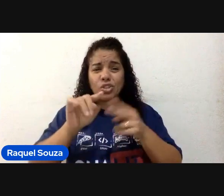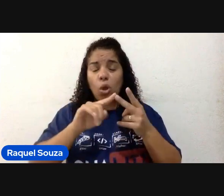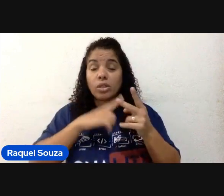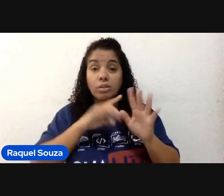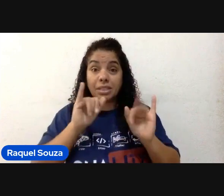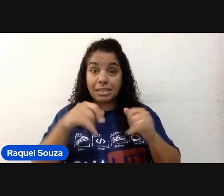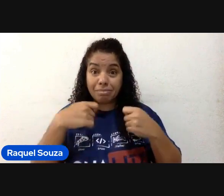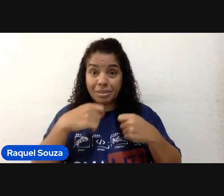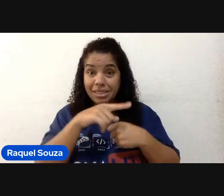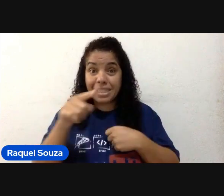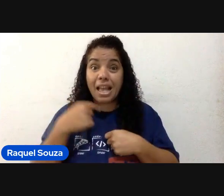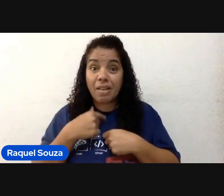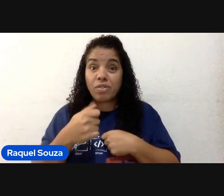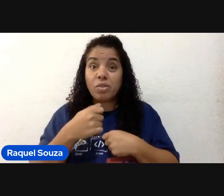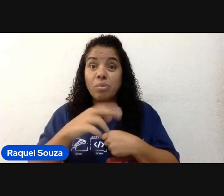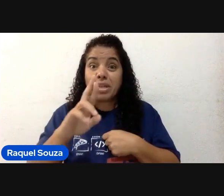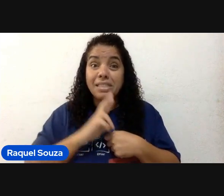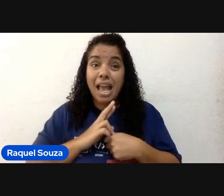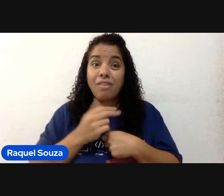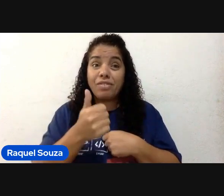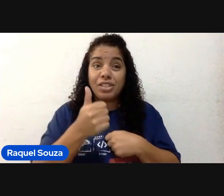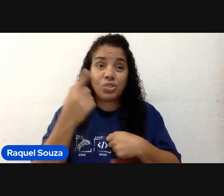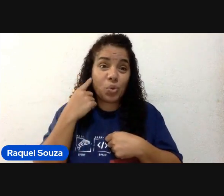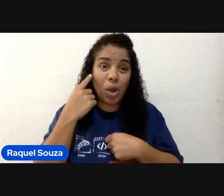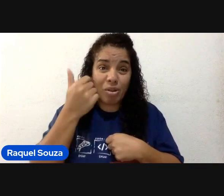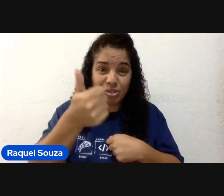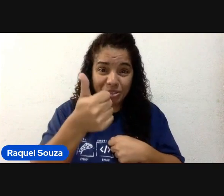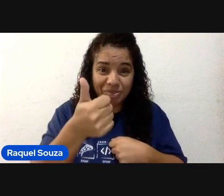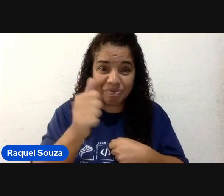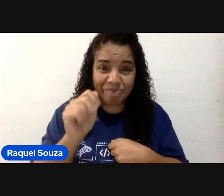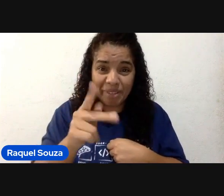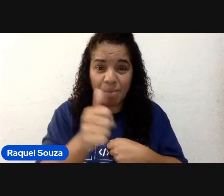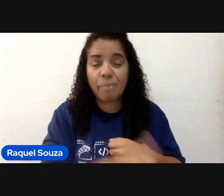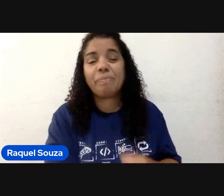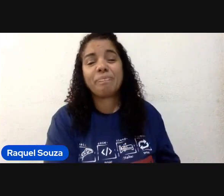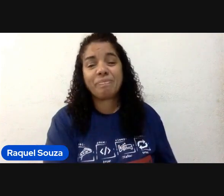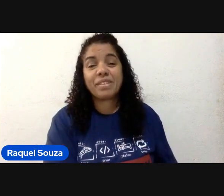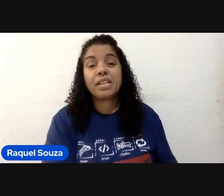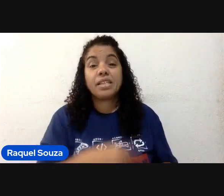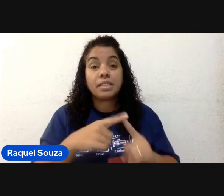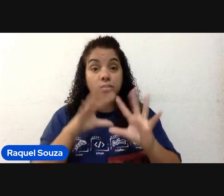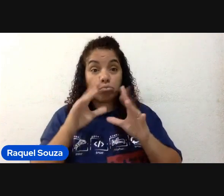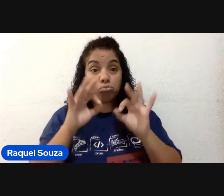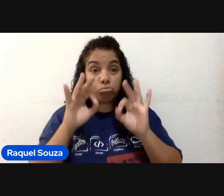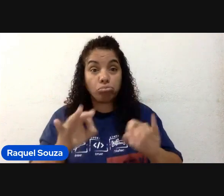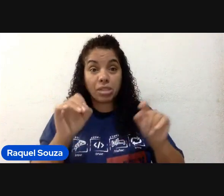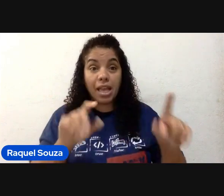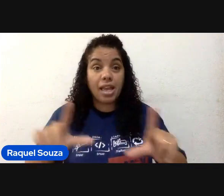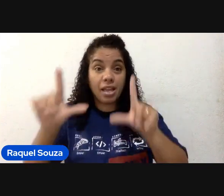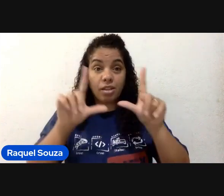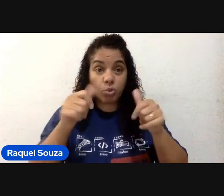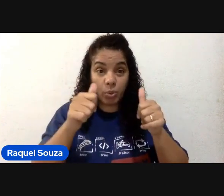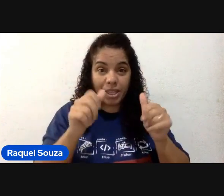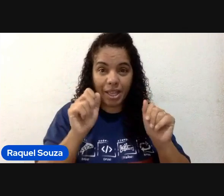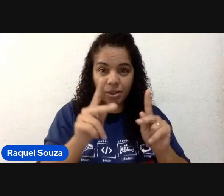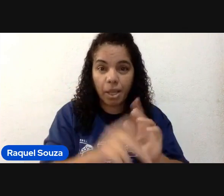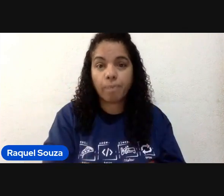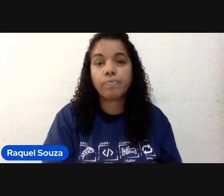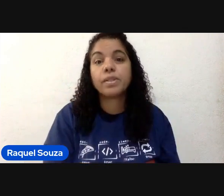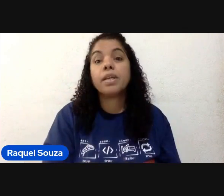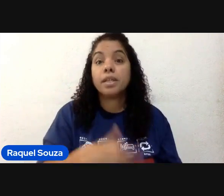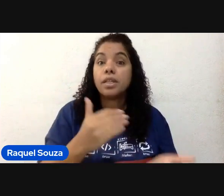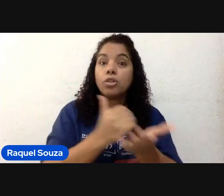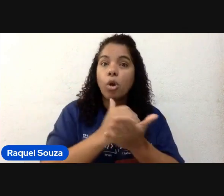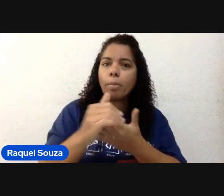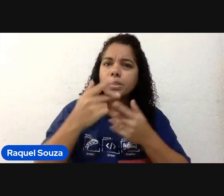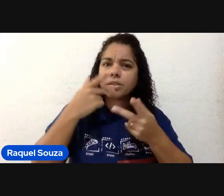precisar, eu vou precisar de aviso no áudio, tá? Porque se está tudo certo com a tela e tal. E começando, vou